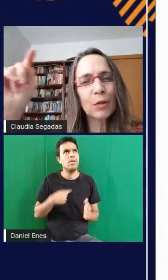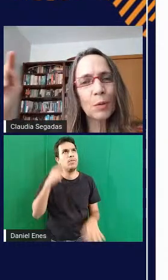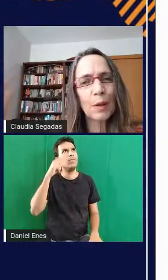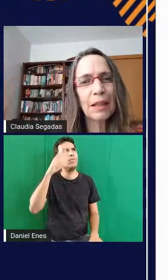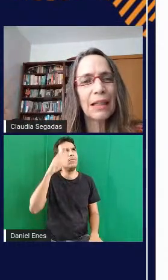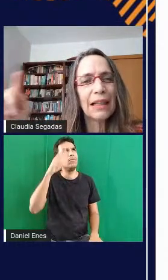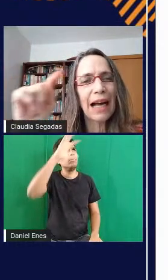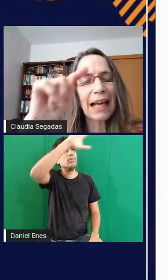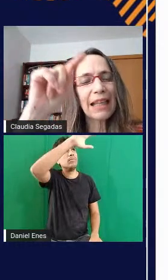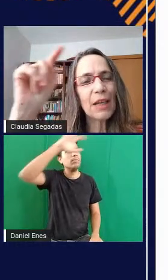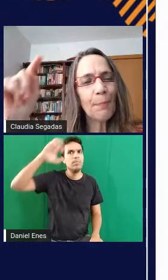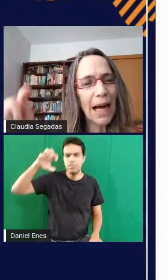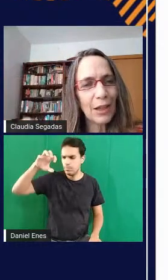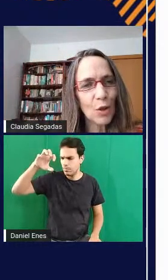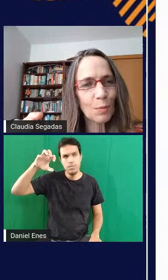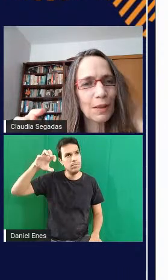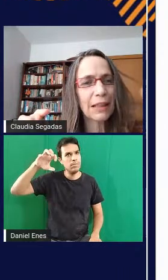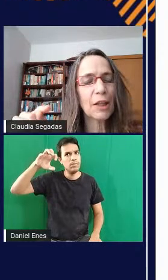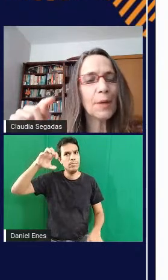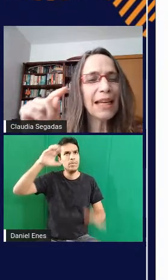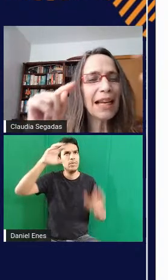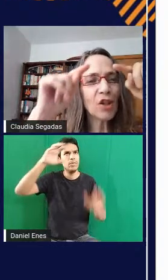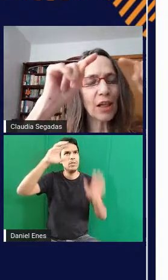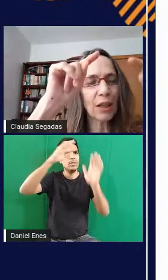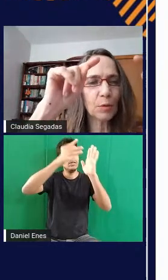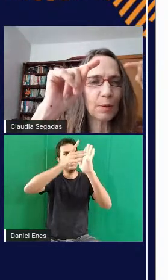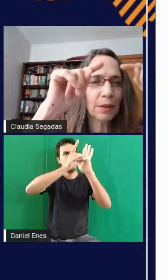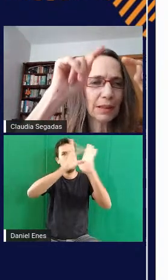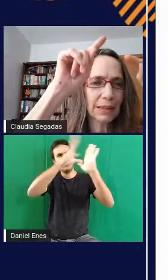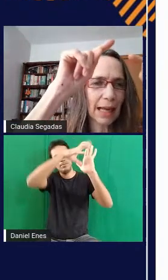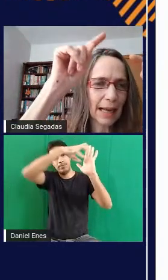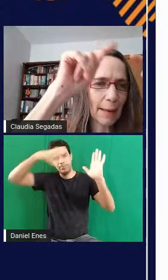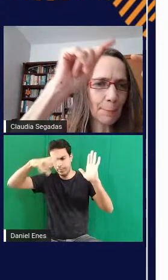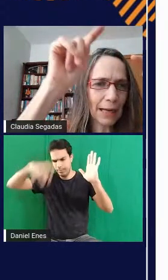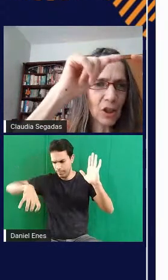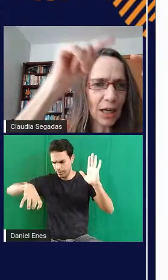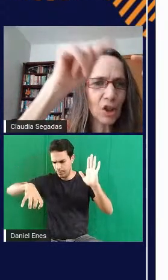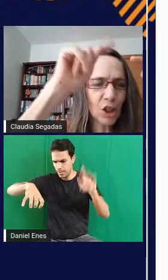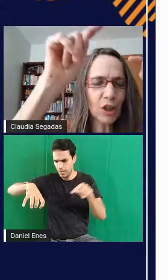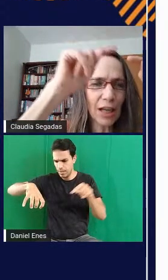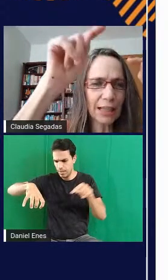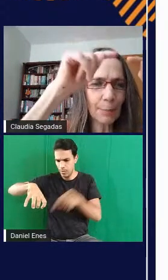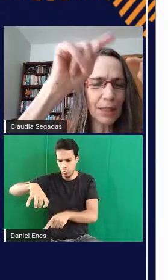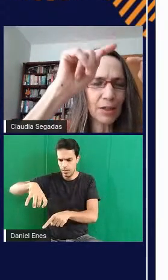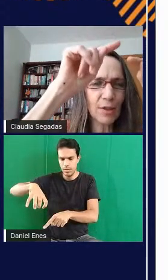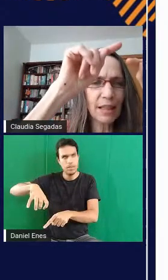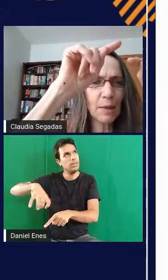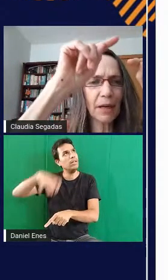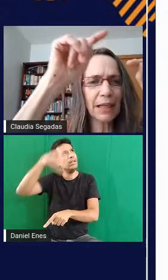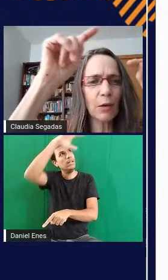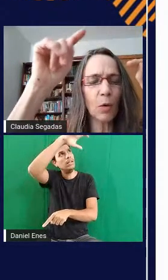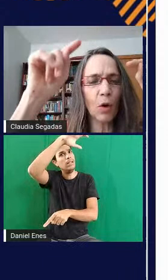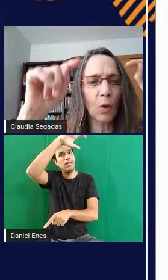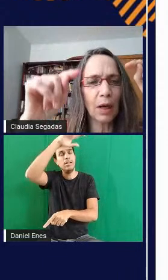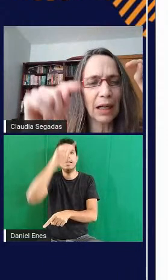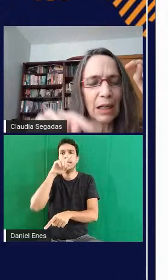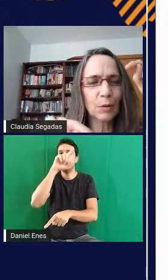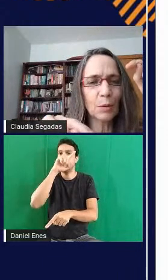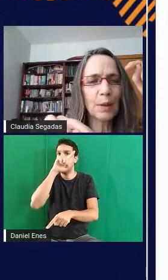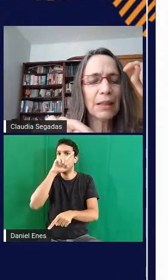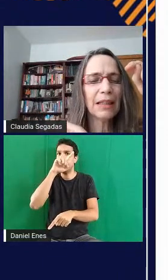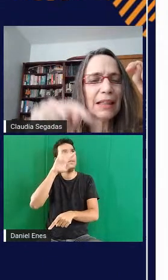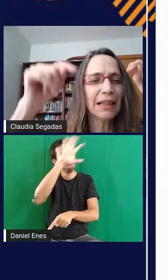colocando aqui embaixo então ele ia tirando as caixinhas lá da pilha de cima e